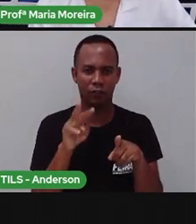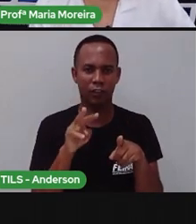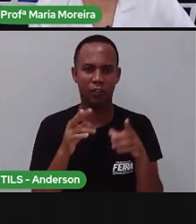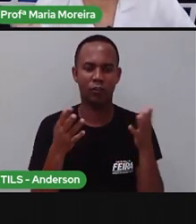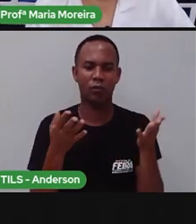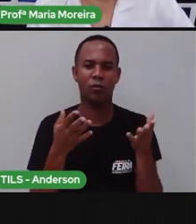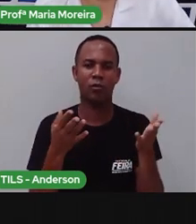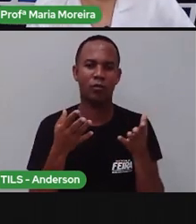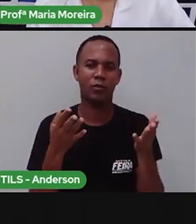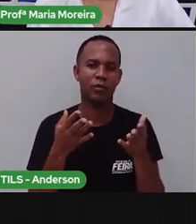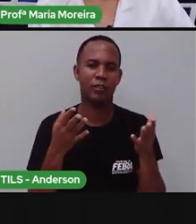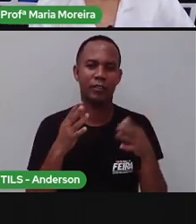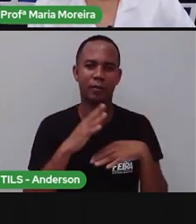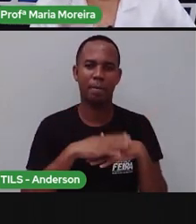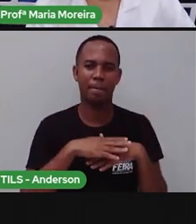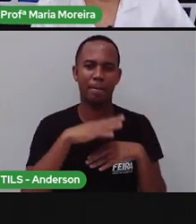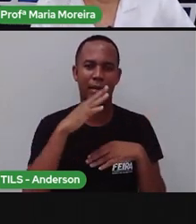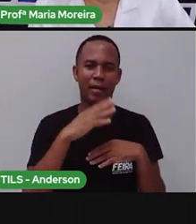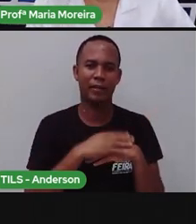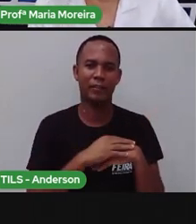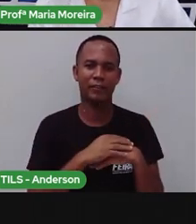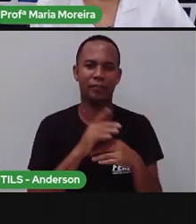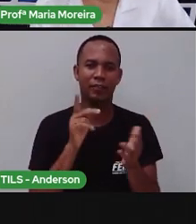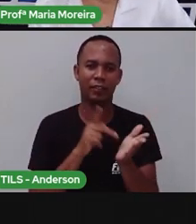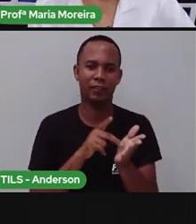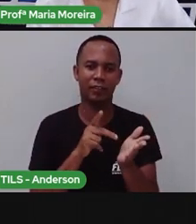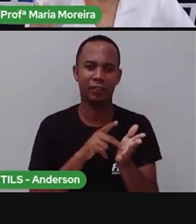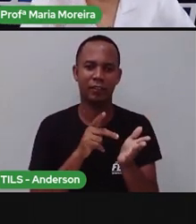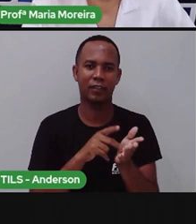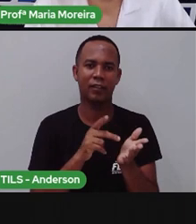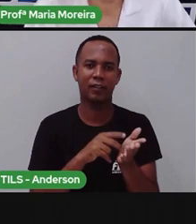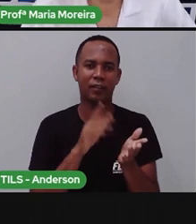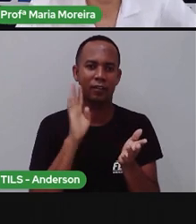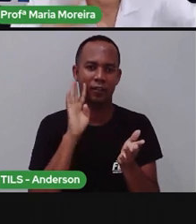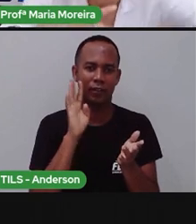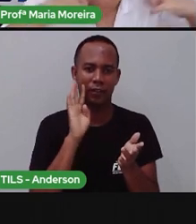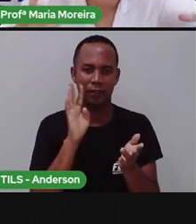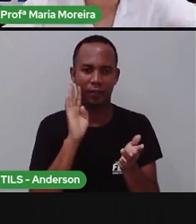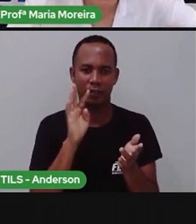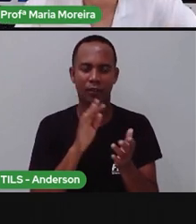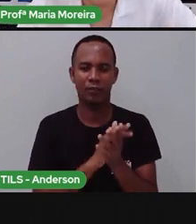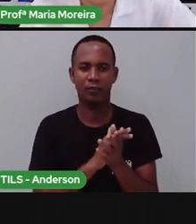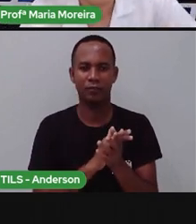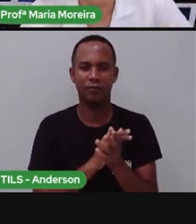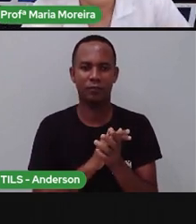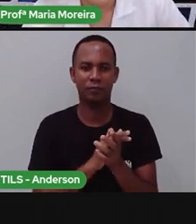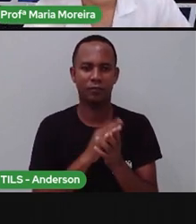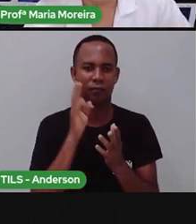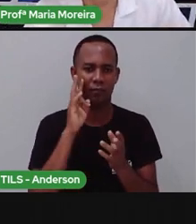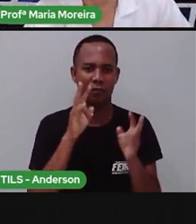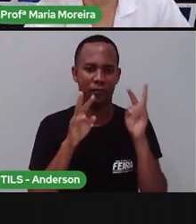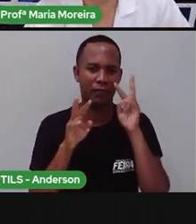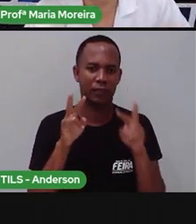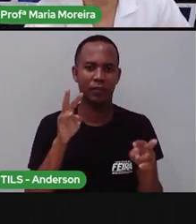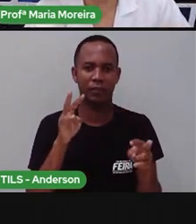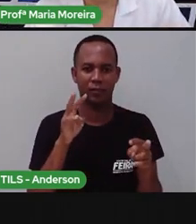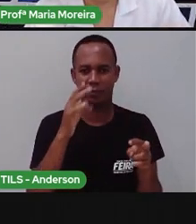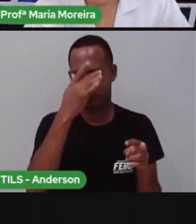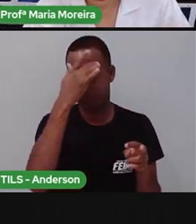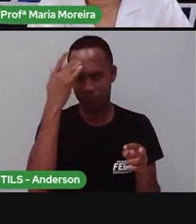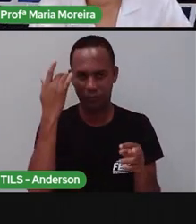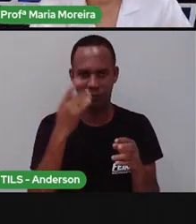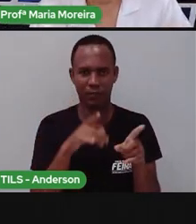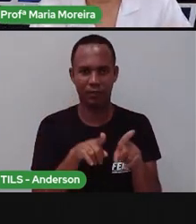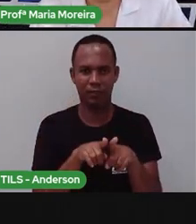registros, eles são bem mais reais, bem mais concretos. Você vê uma fotografia, você vê de fato as pessoas. Que é diferente lá